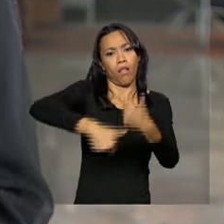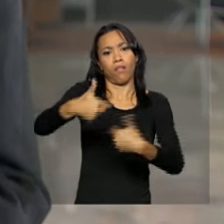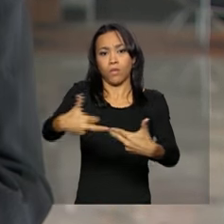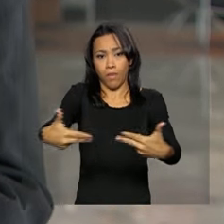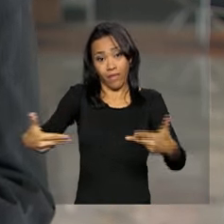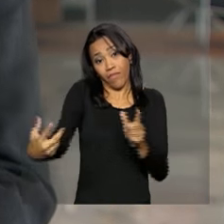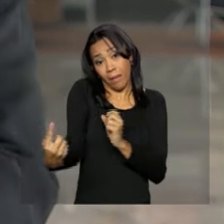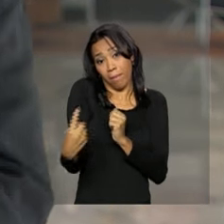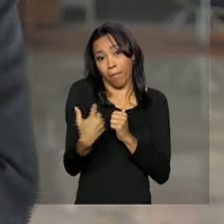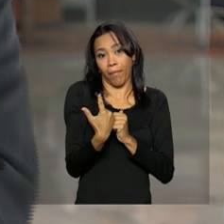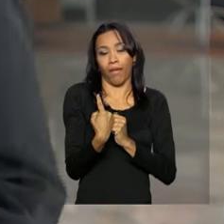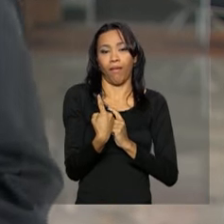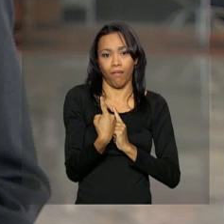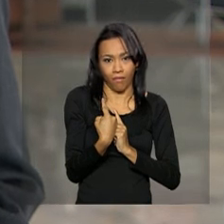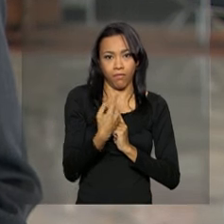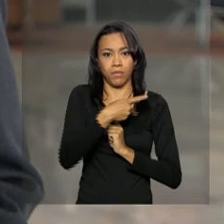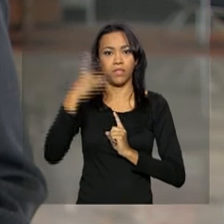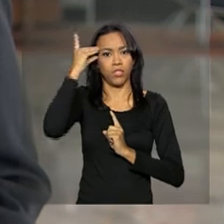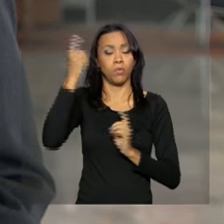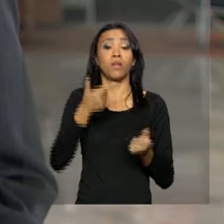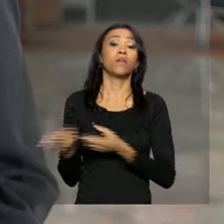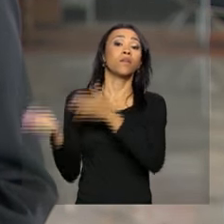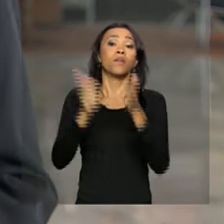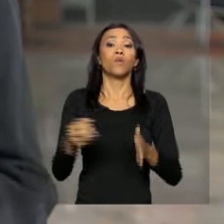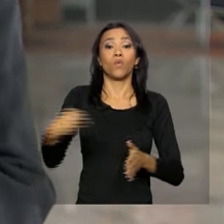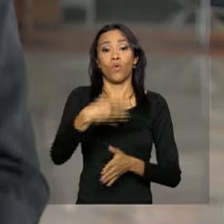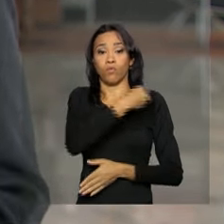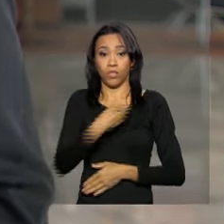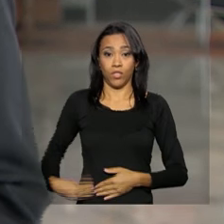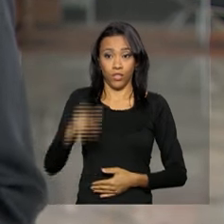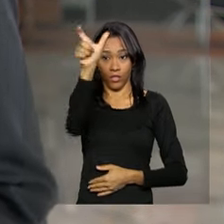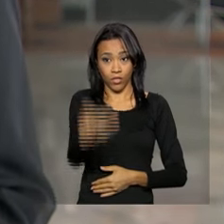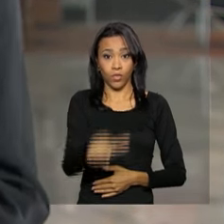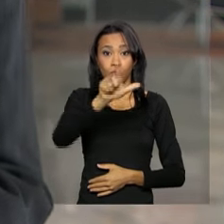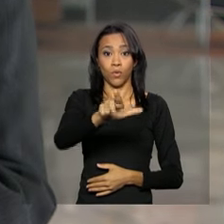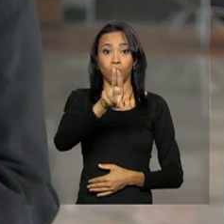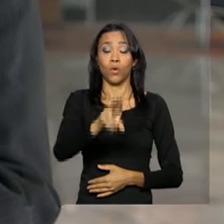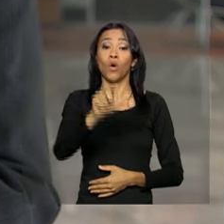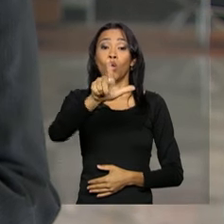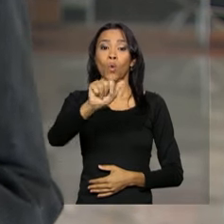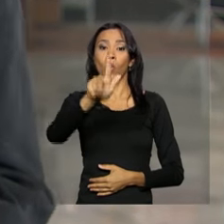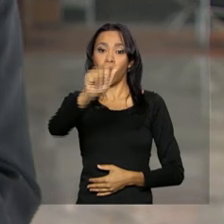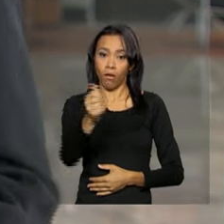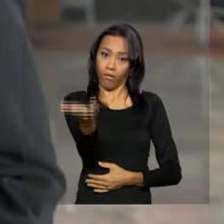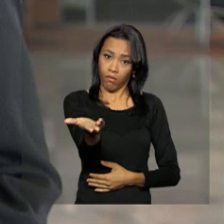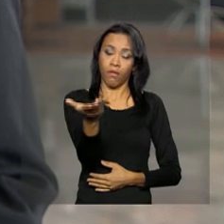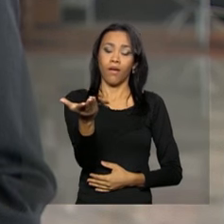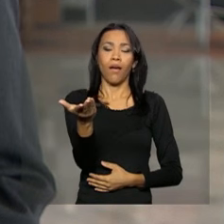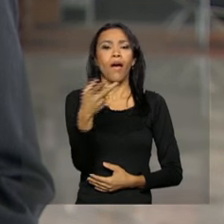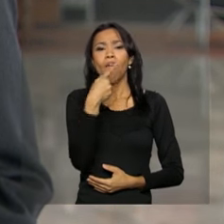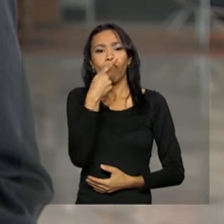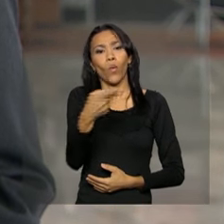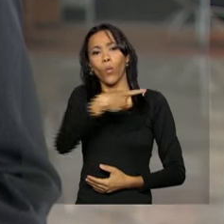próximo a ela. Sobre o ex-presidente Luiz Enácio Lula da Silva, agora ministro-chefe da Casa Civil da Presidência da República, a